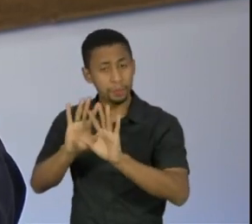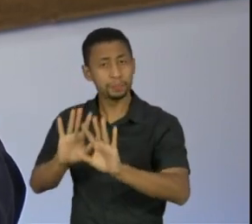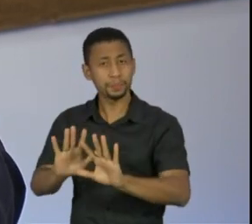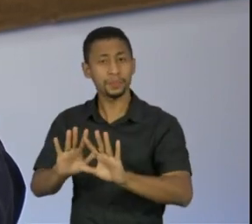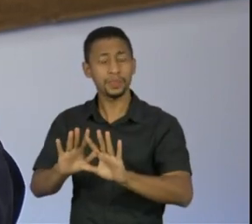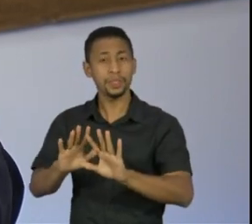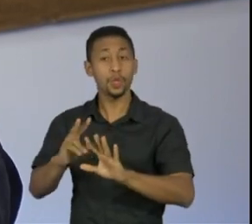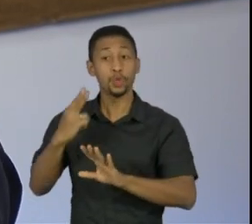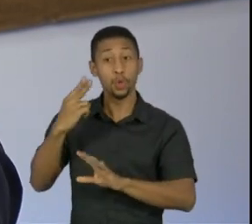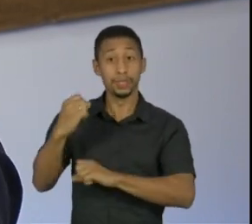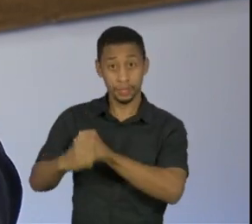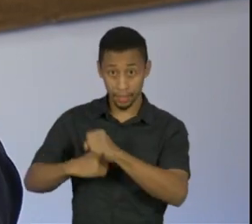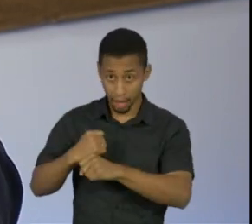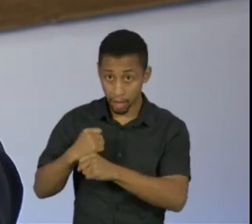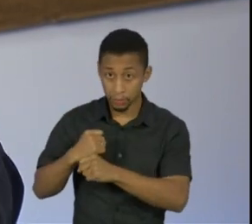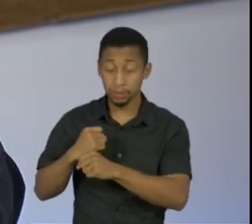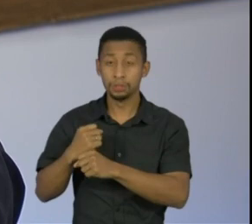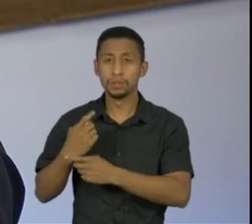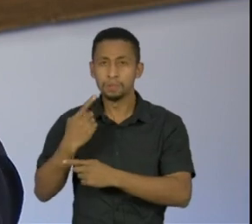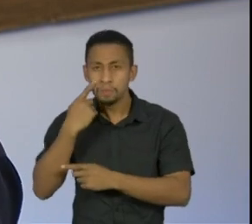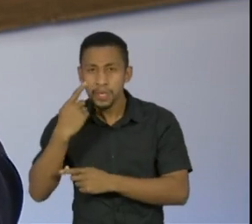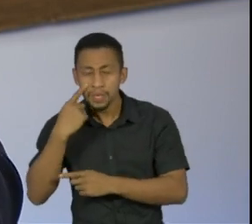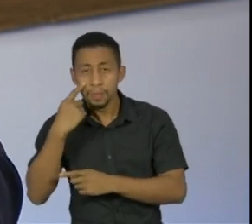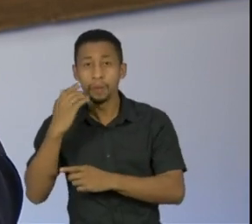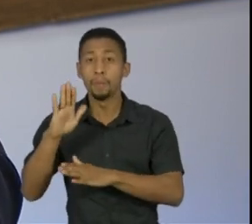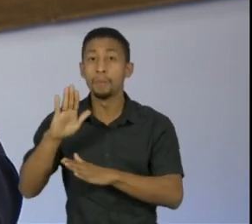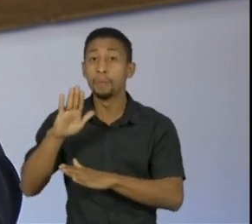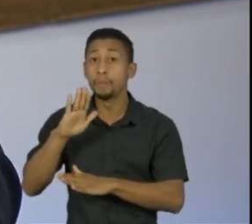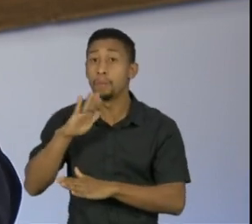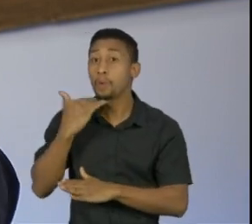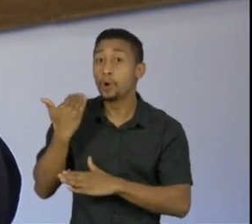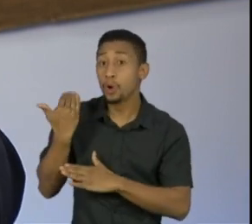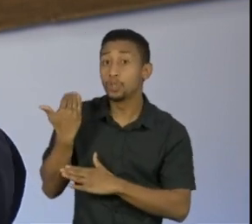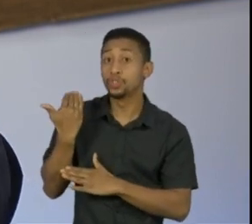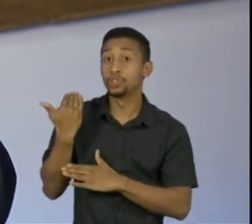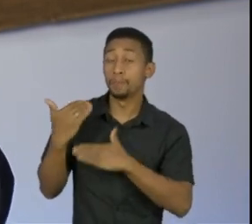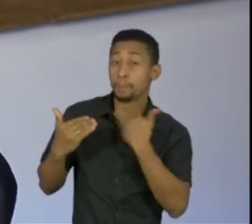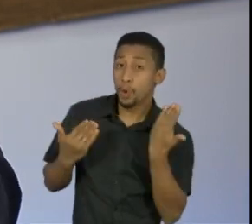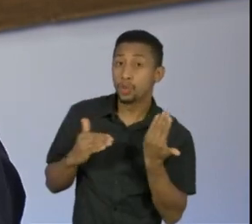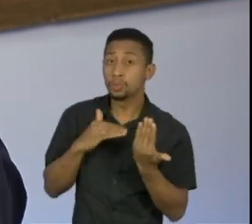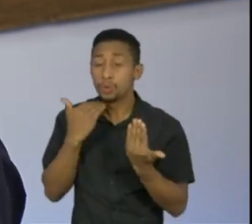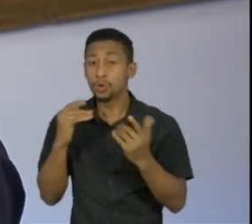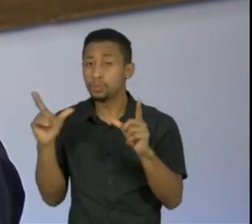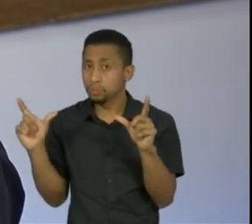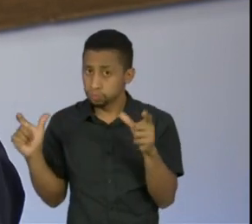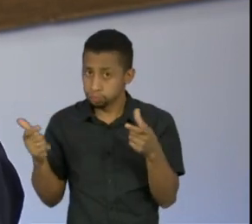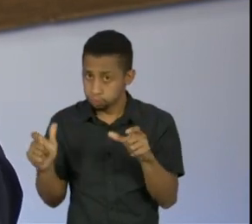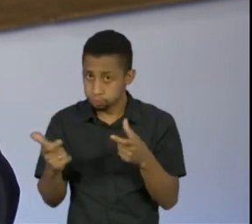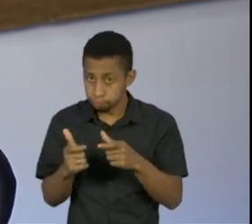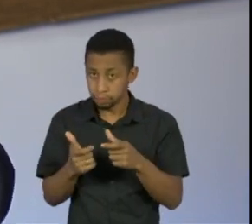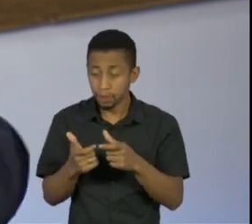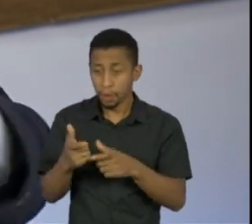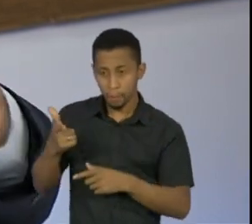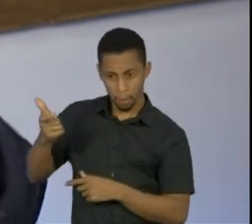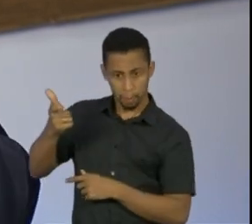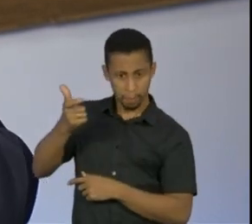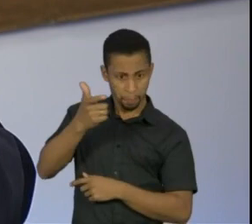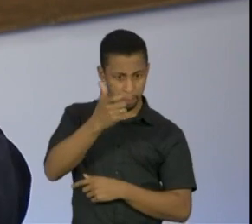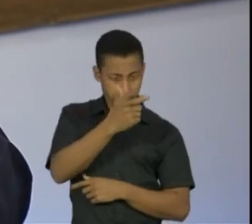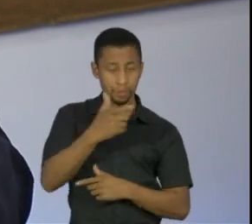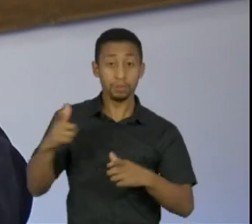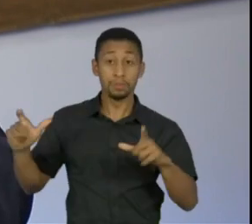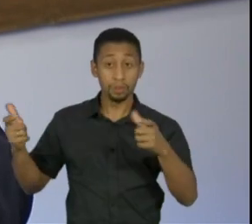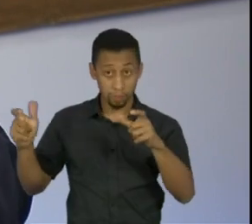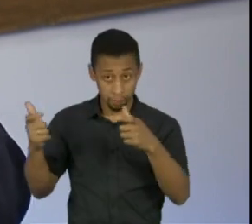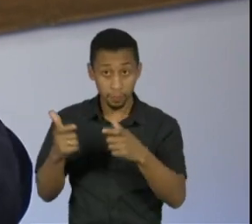primeiros anos, a gente teve uma queda muito grande no número de homicídios e naquele momento as informações apontavam que teria havido uma trégua nacional